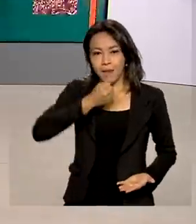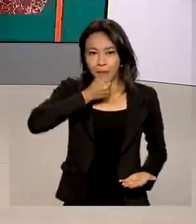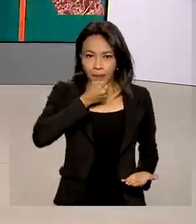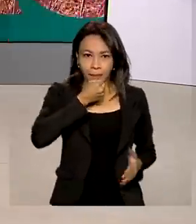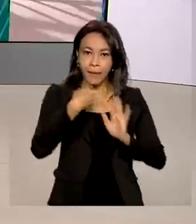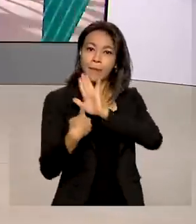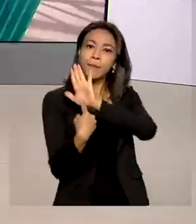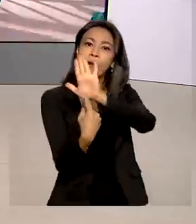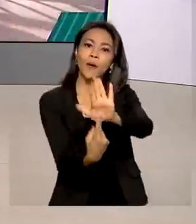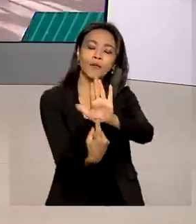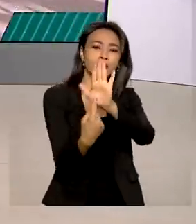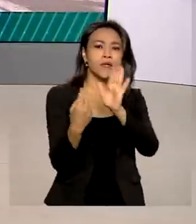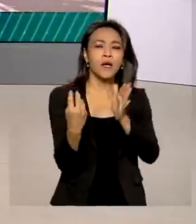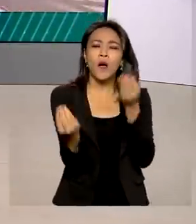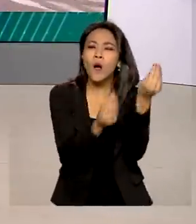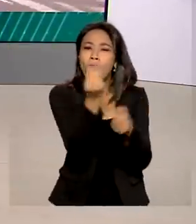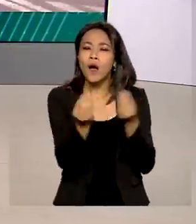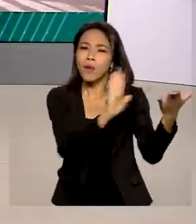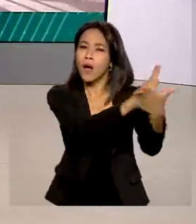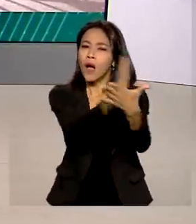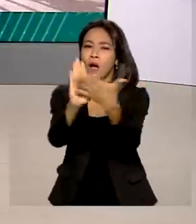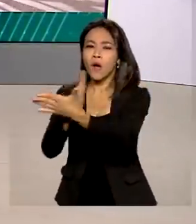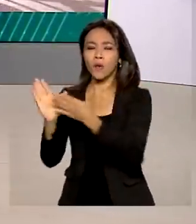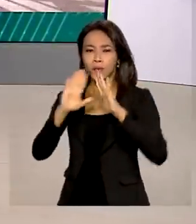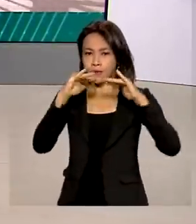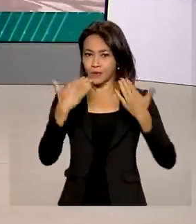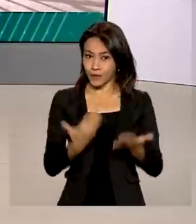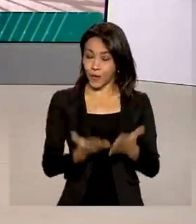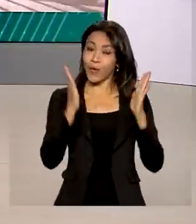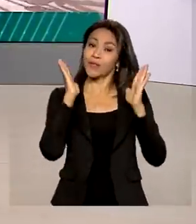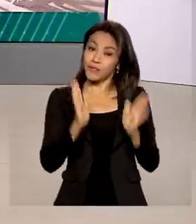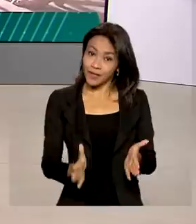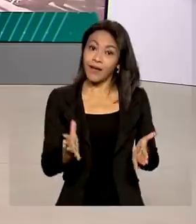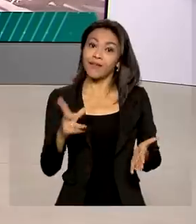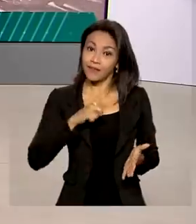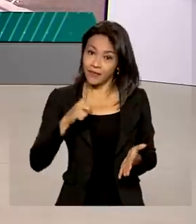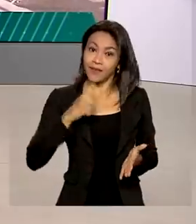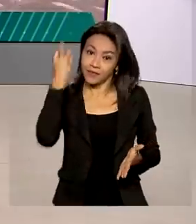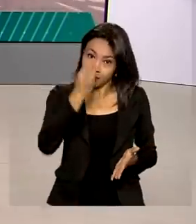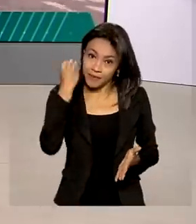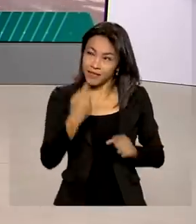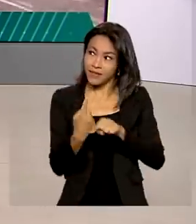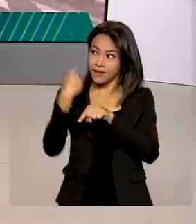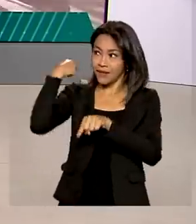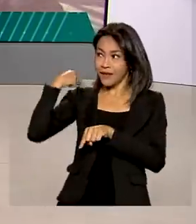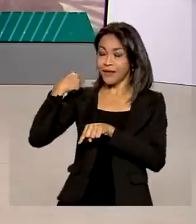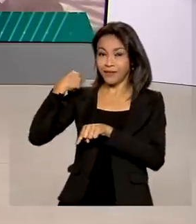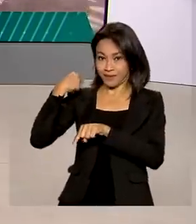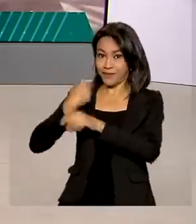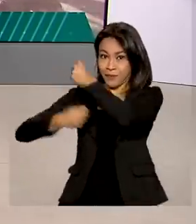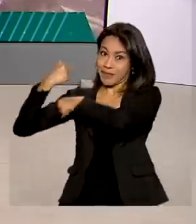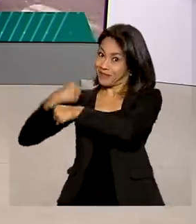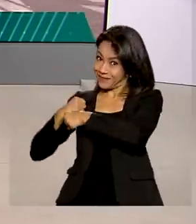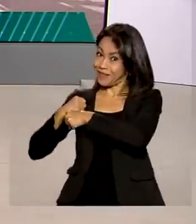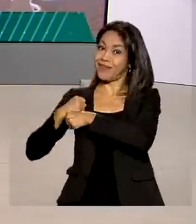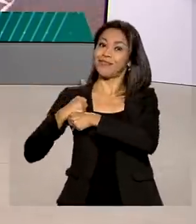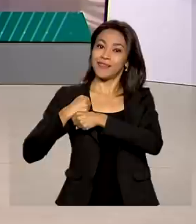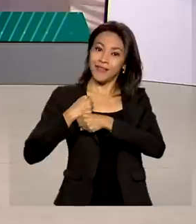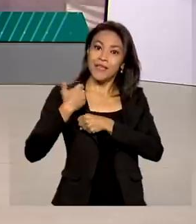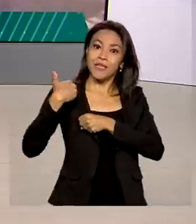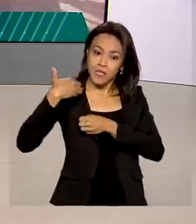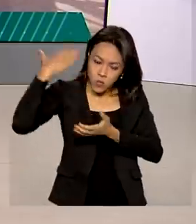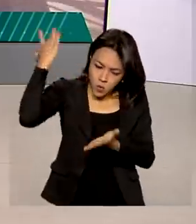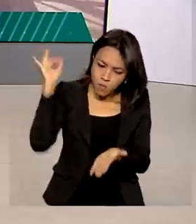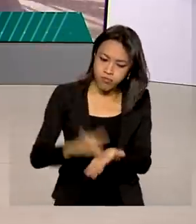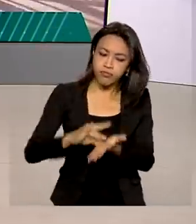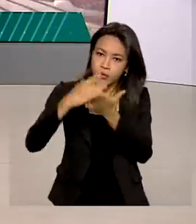mostra como algumas escolas já experimentam o formato desde 2020. Oficialmente, as mudanças passam a valer